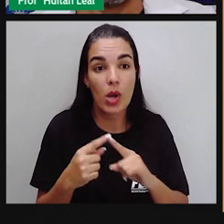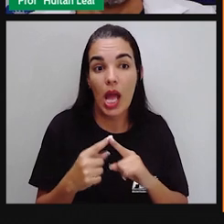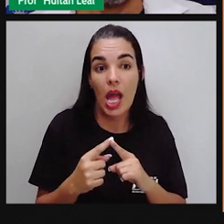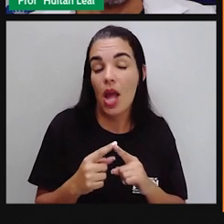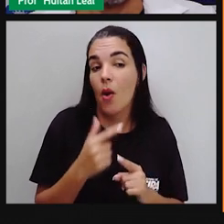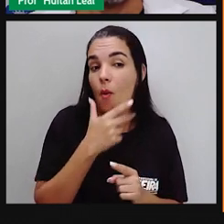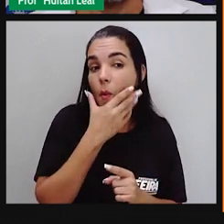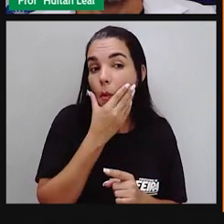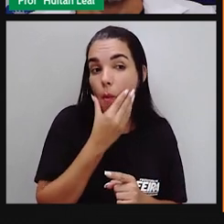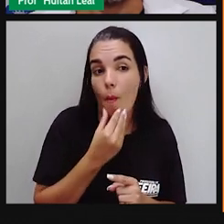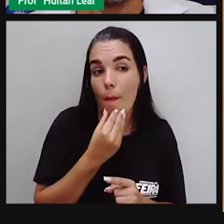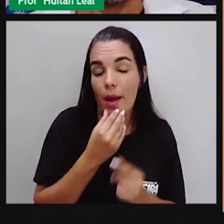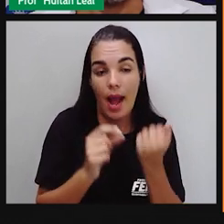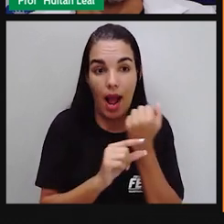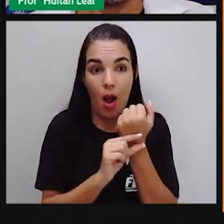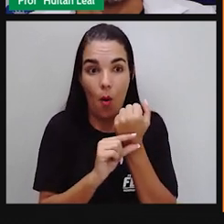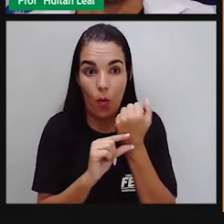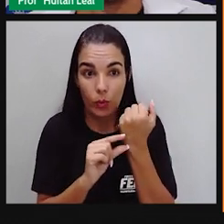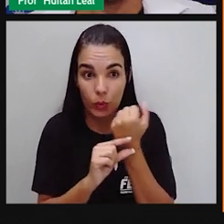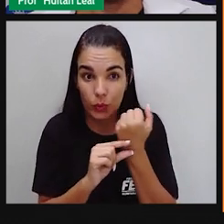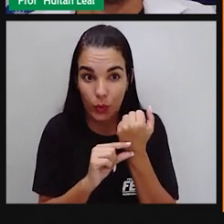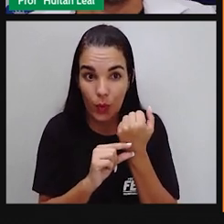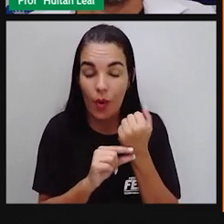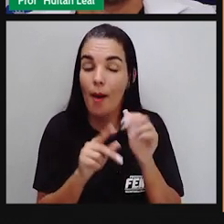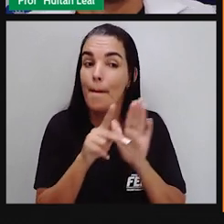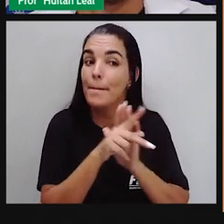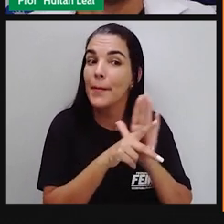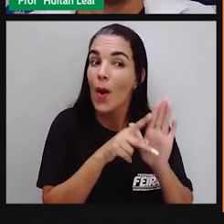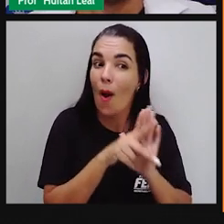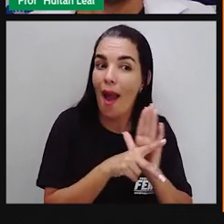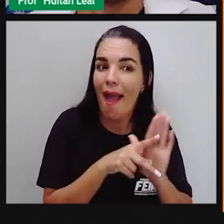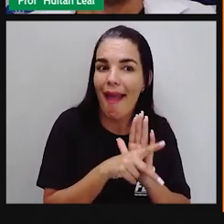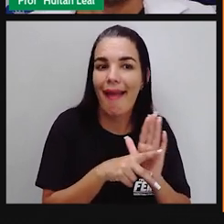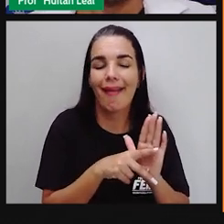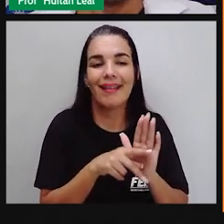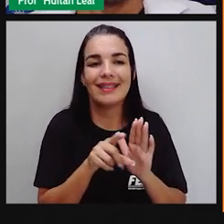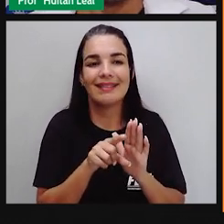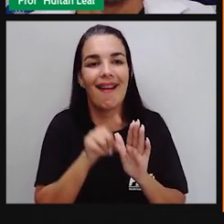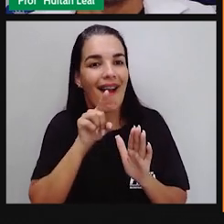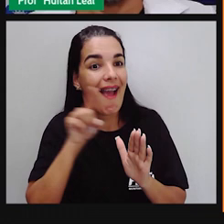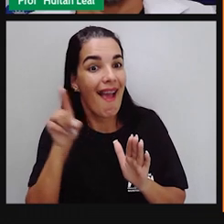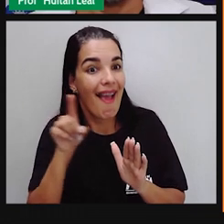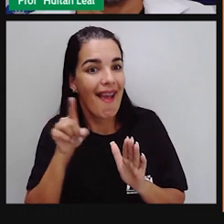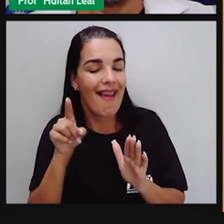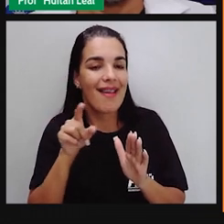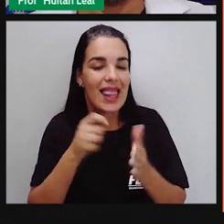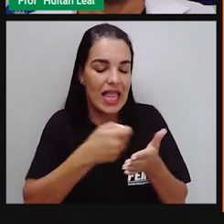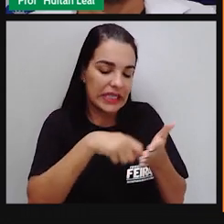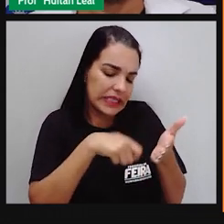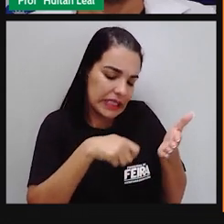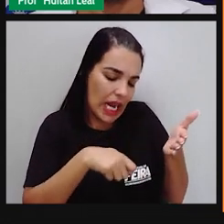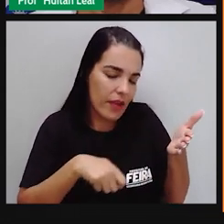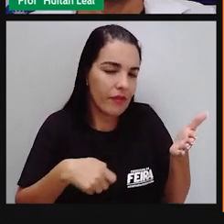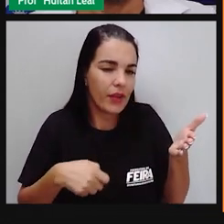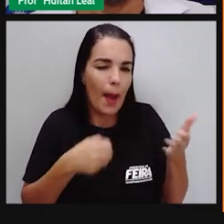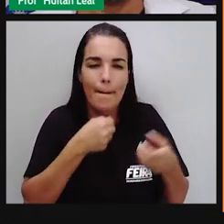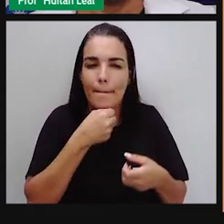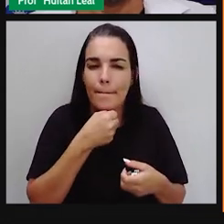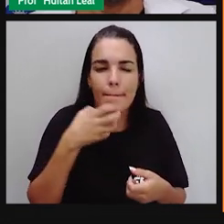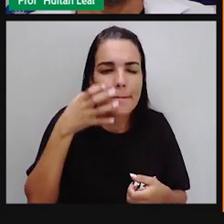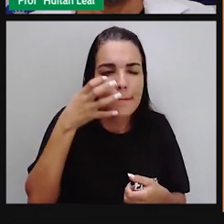produz. O autor, no caso Vinícius, é um poeta. Ele era compositor, ele era cantor.